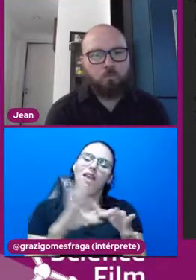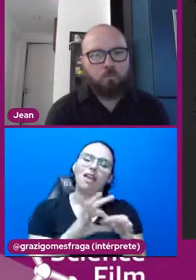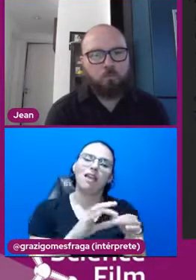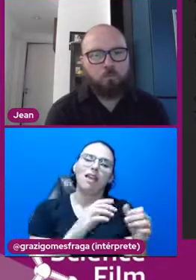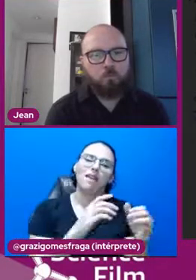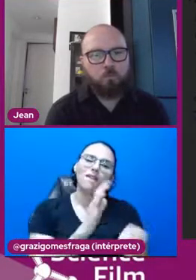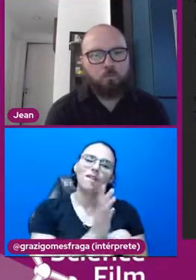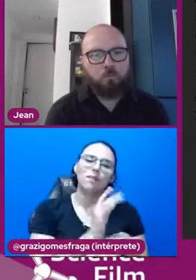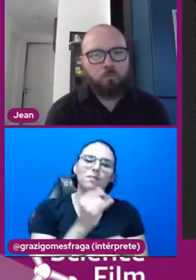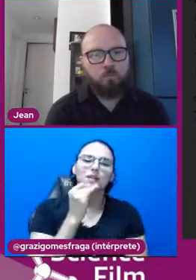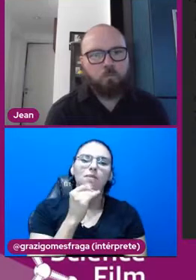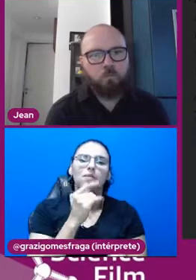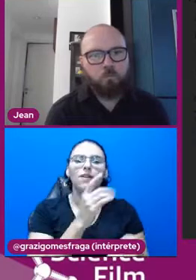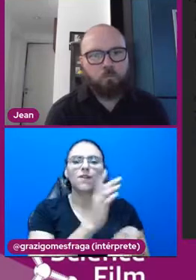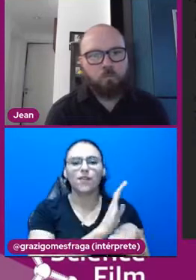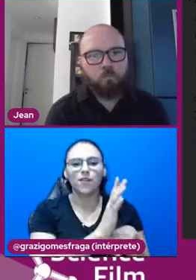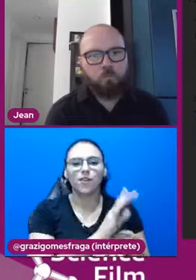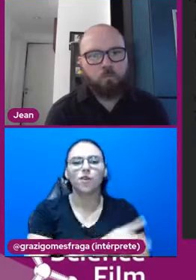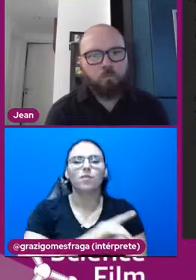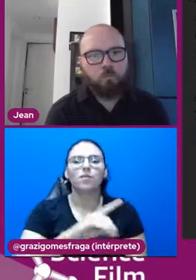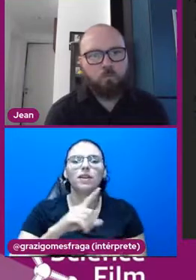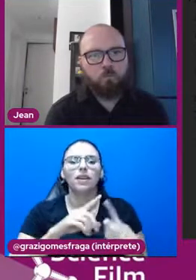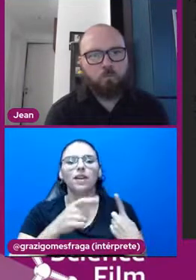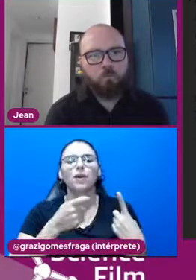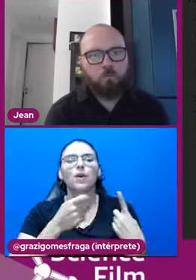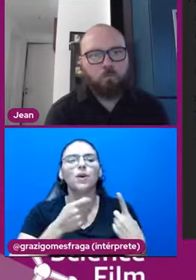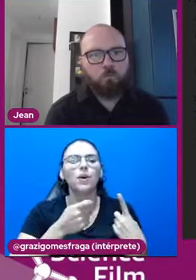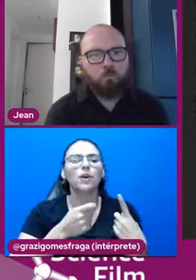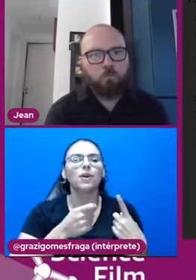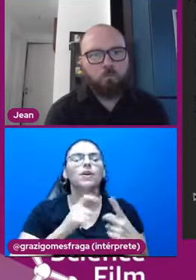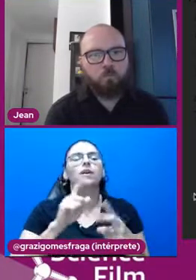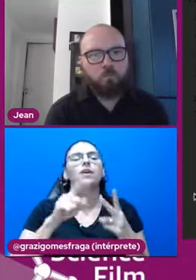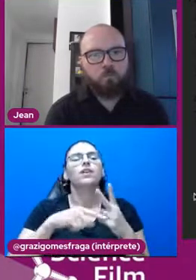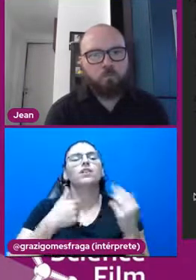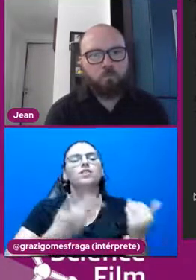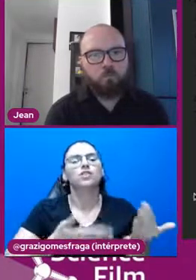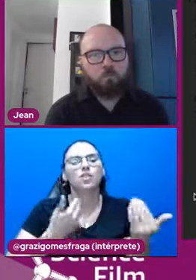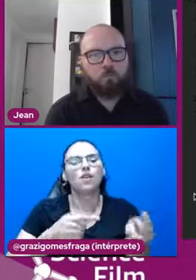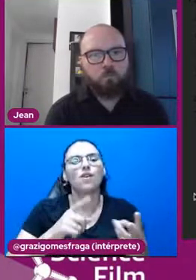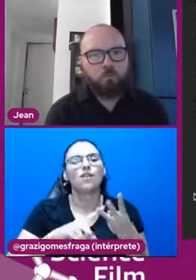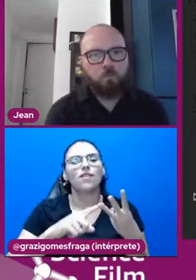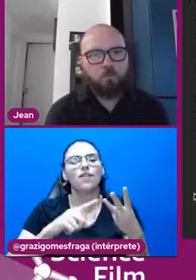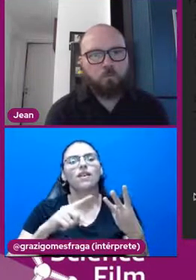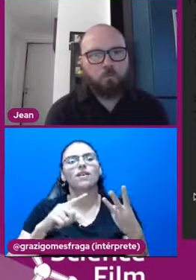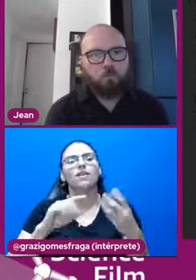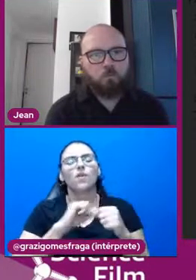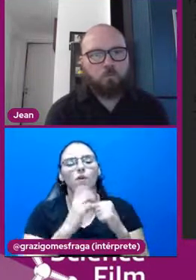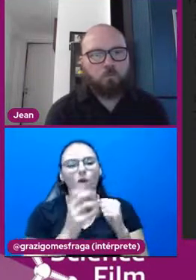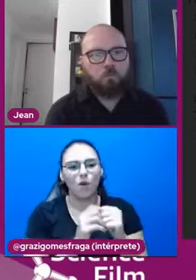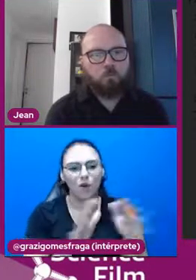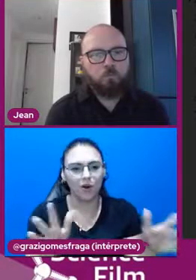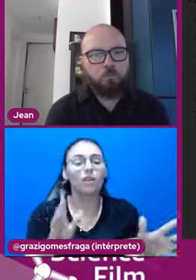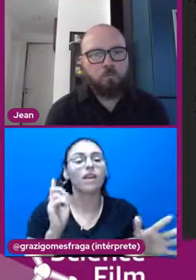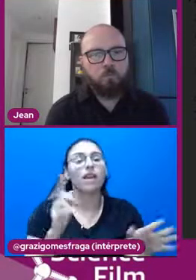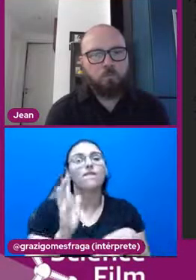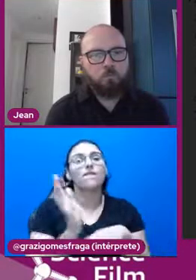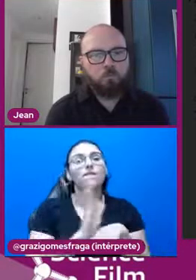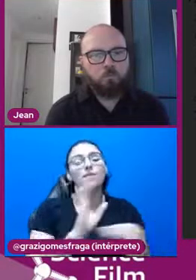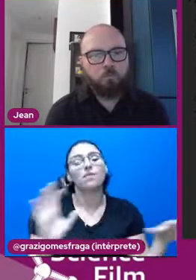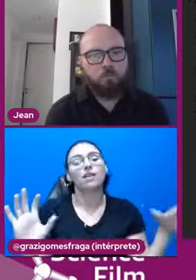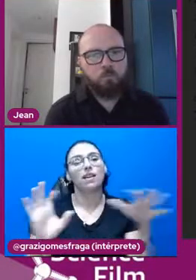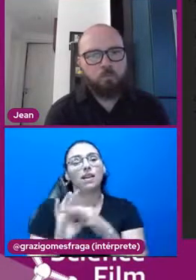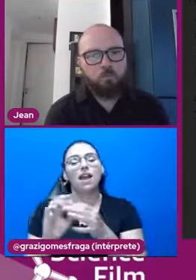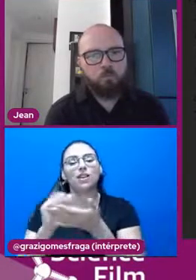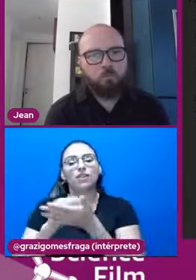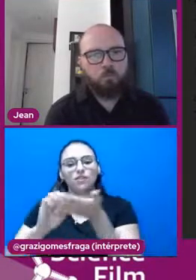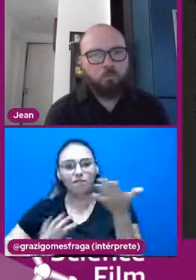temos aí filmes Dente de Leão, Os Jovens e O Corona. São os filmes que estão relacionados a essa atividade. Você pode